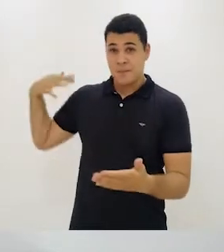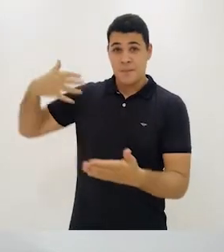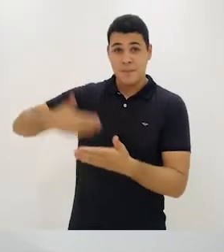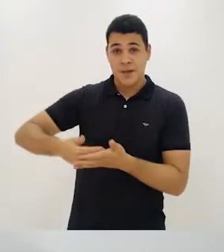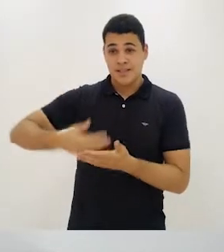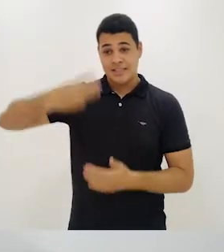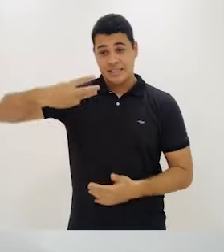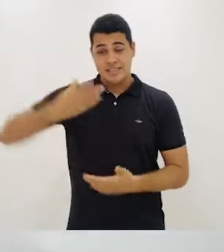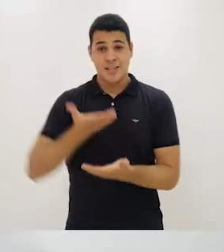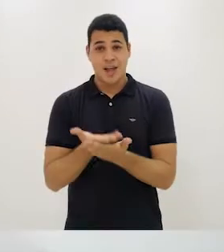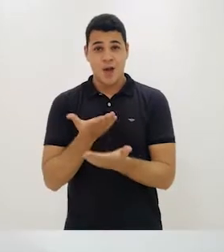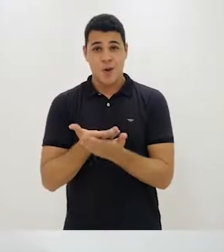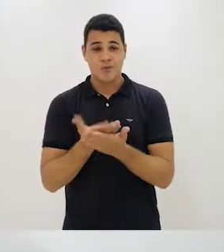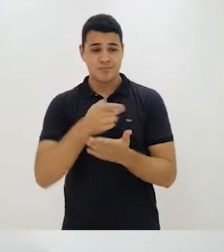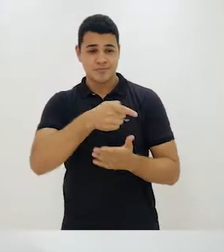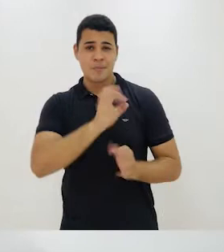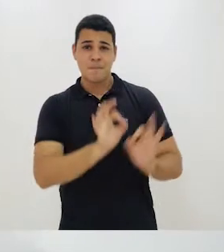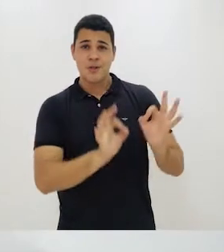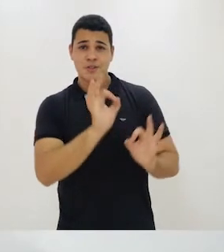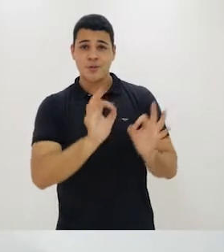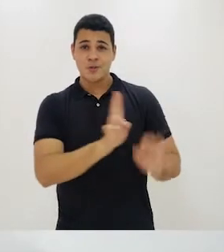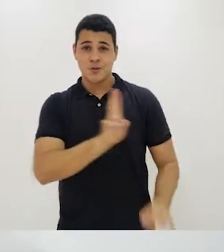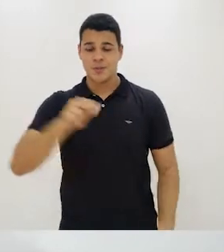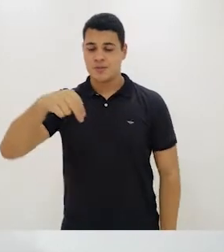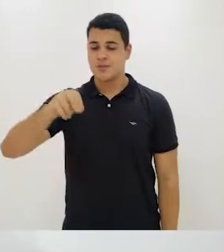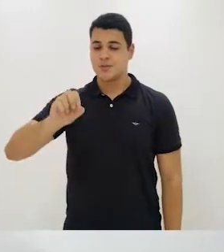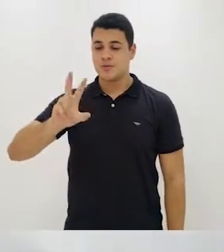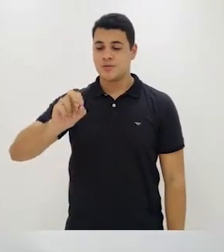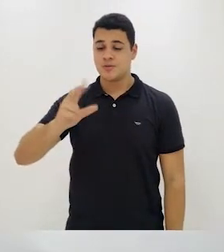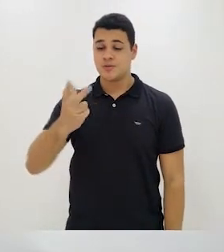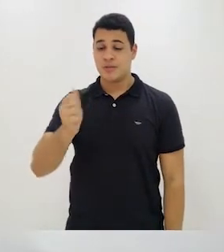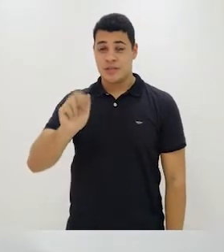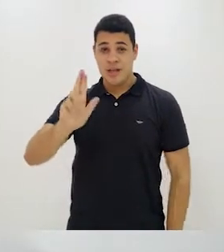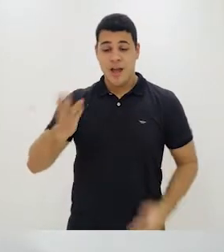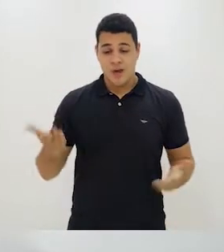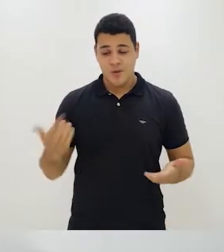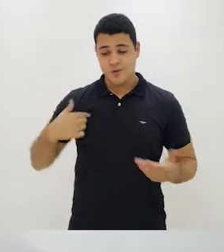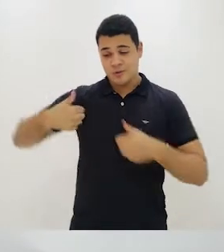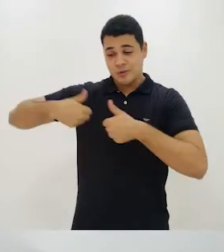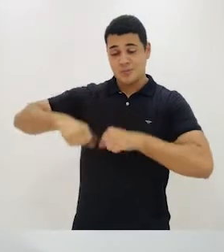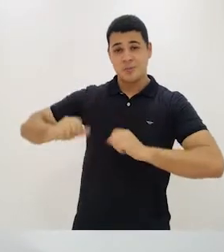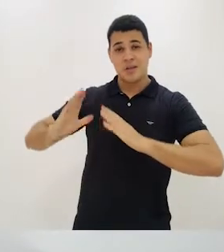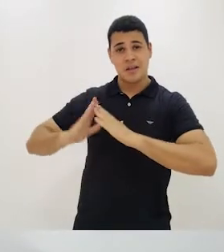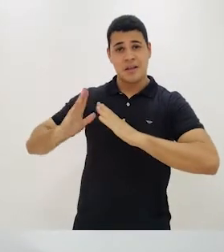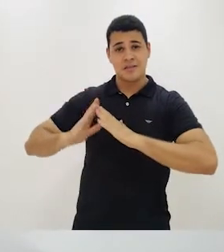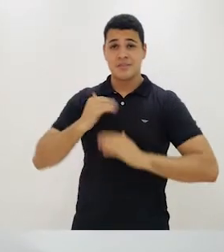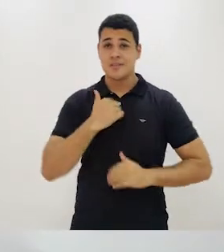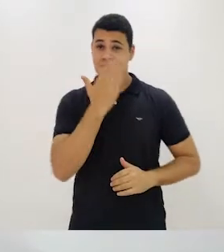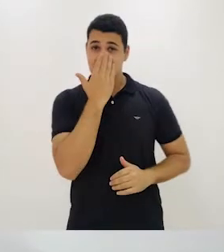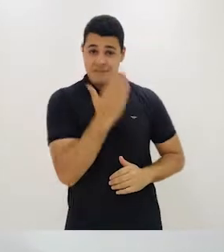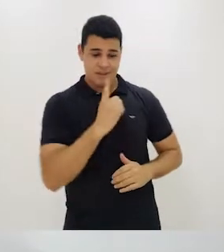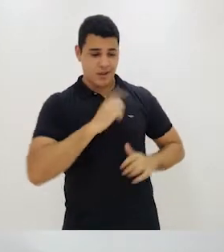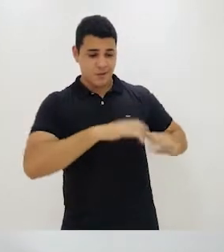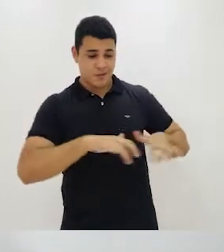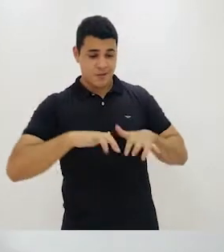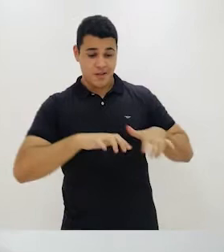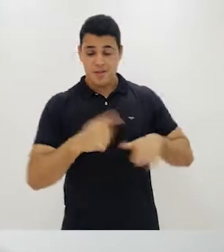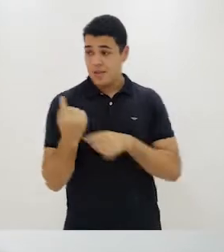videoaula do projeto Um Novo Olhar. Estou na sala da minha casa, sentada ao teclado.